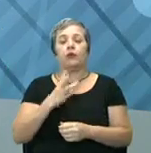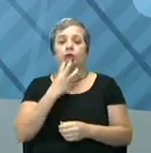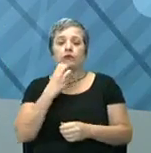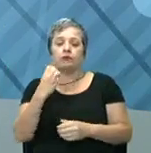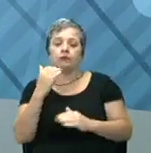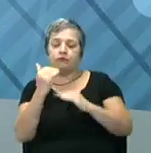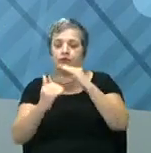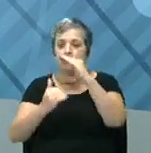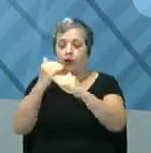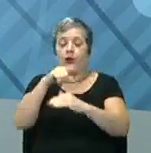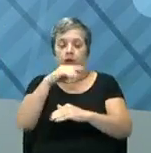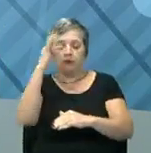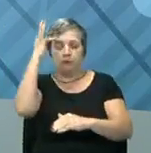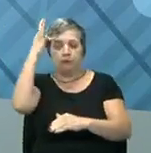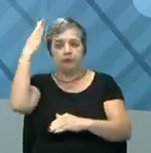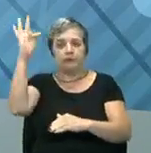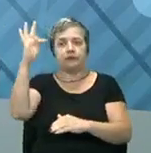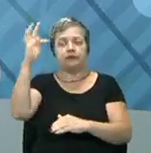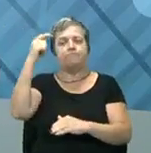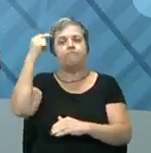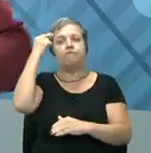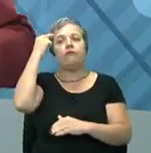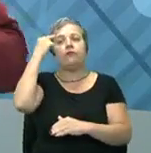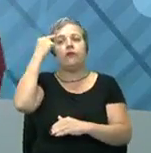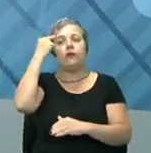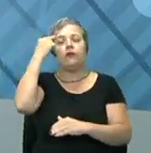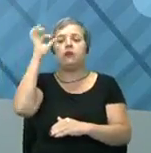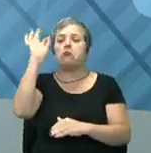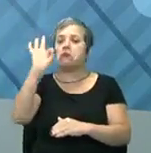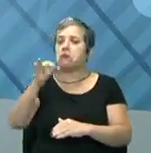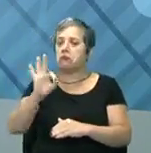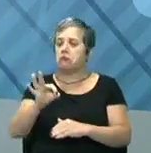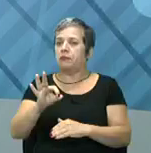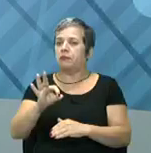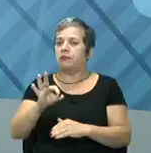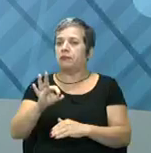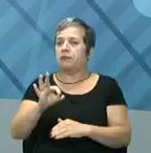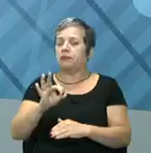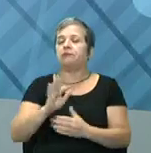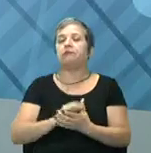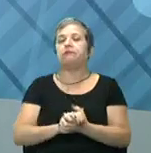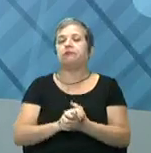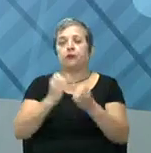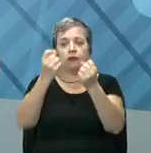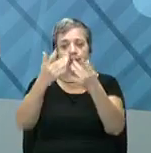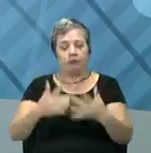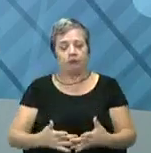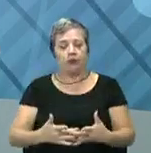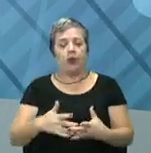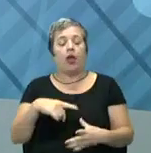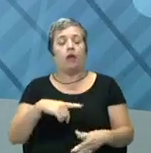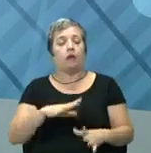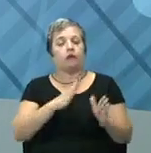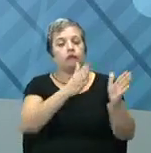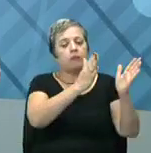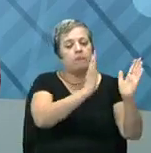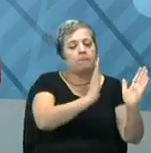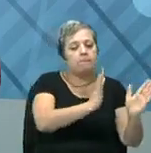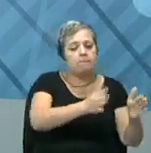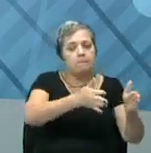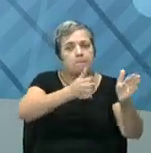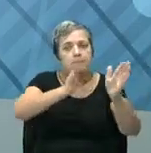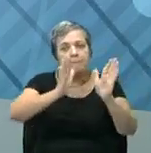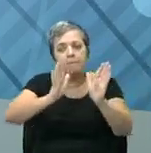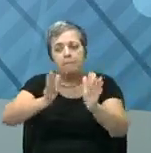desenvolveu essa teoria, ele pensou num tipo ideal, que é assim, eu vou fazer esse passo a passo,